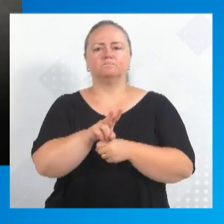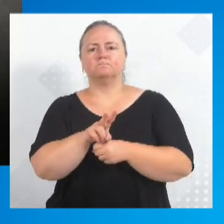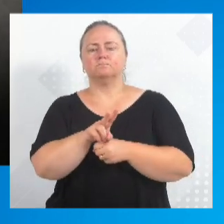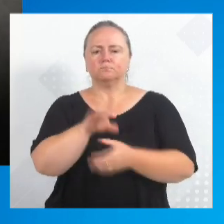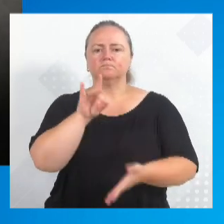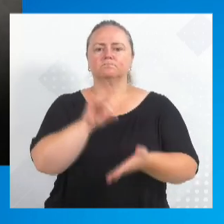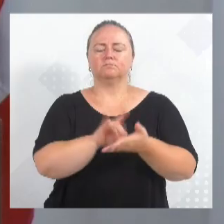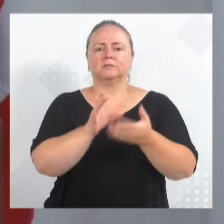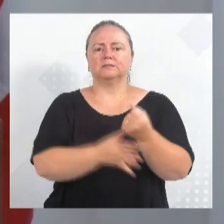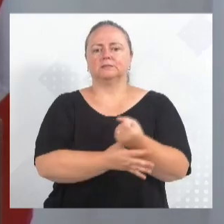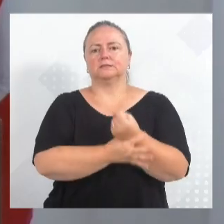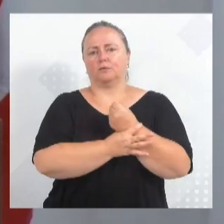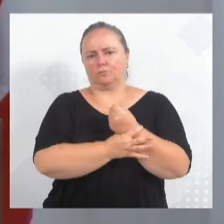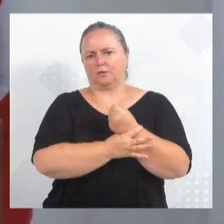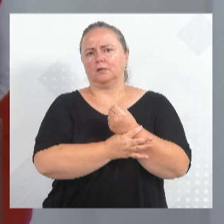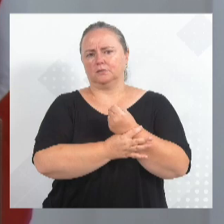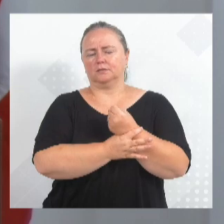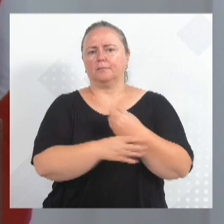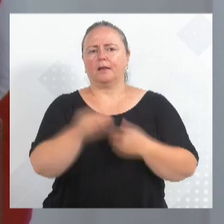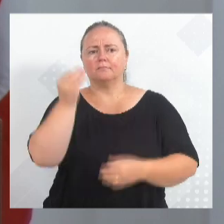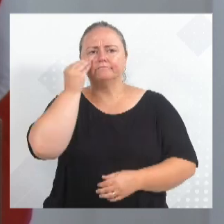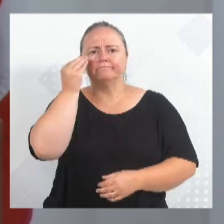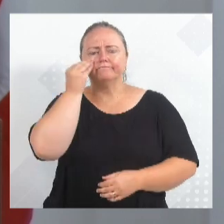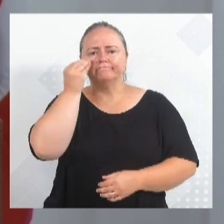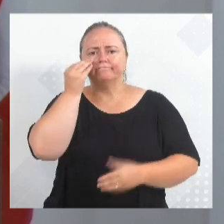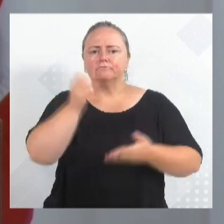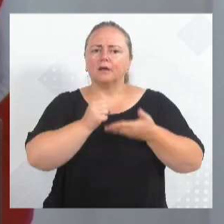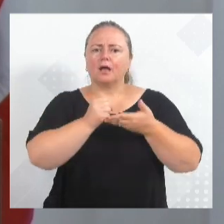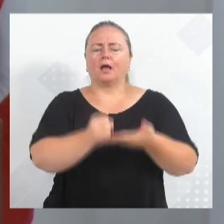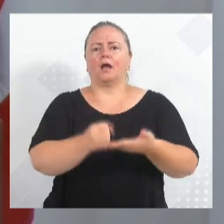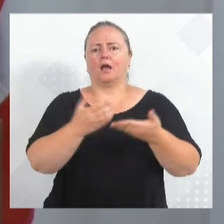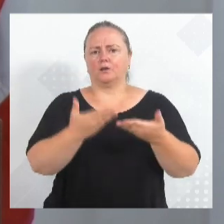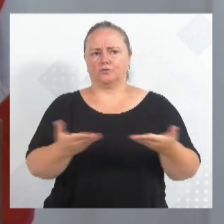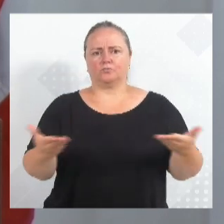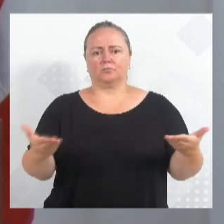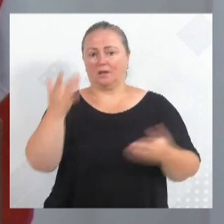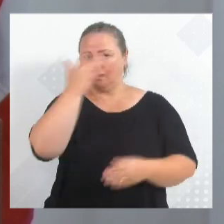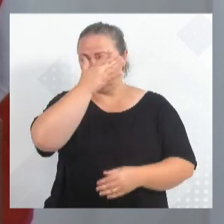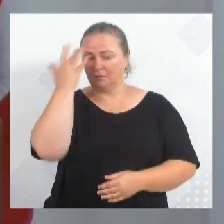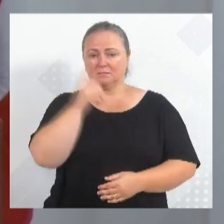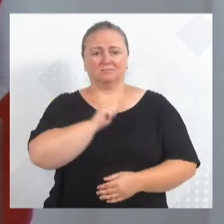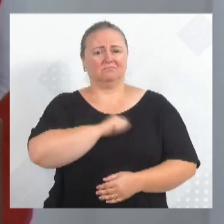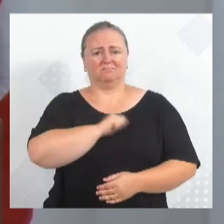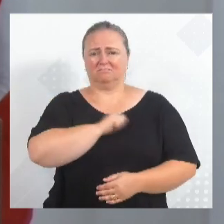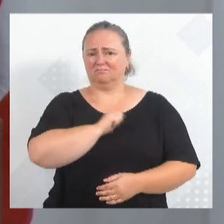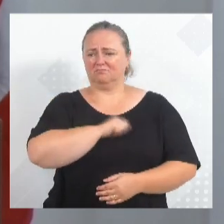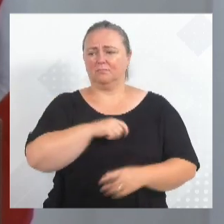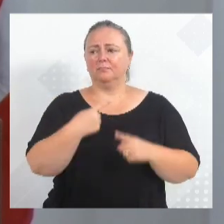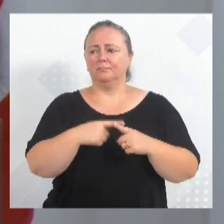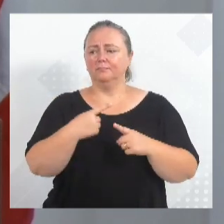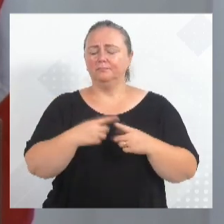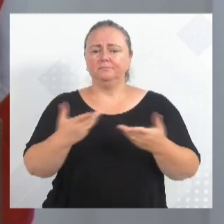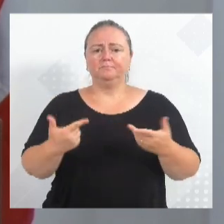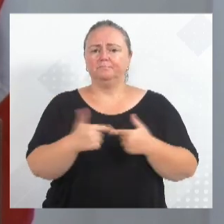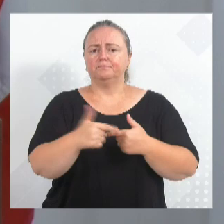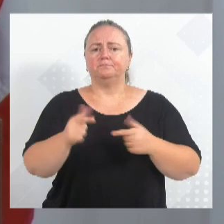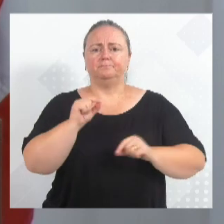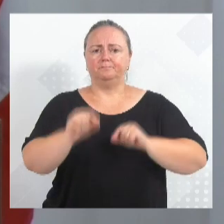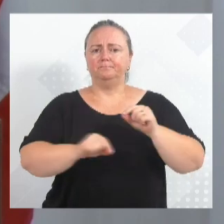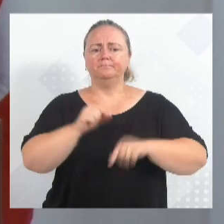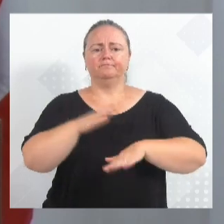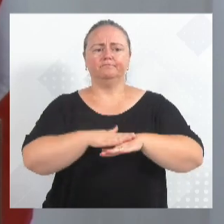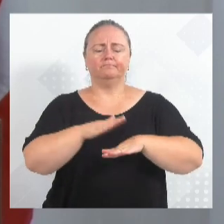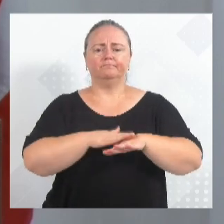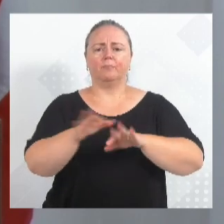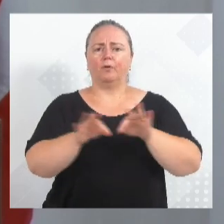interligados com a polícia. Para tentar coibir esses vândalos que não tem o que fazer, não tem o que fazer,